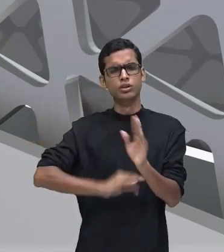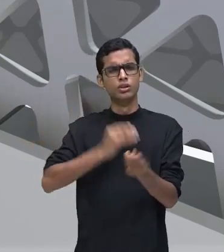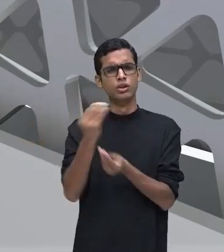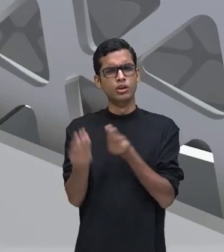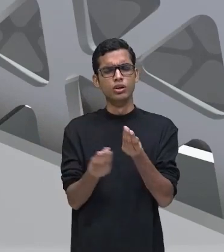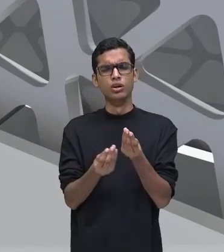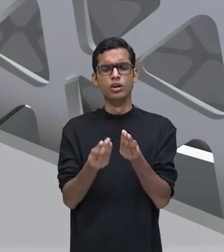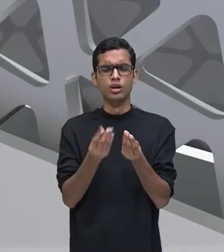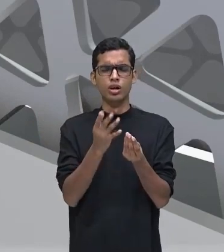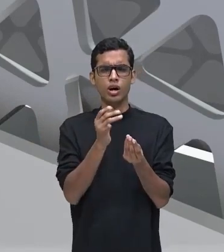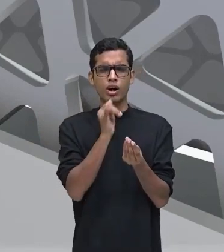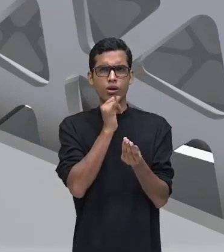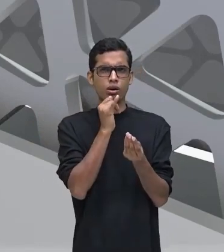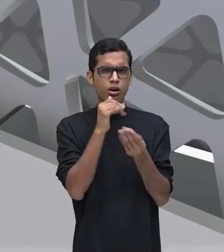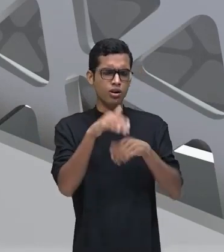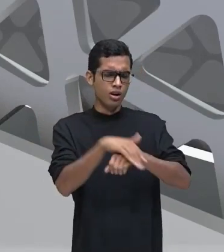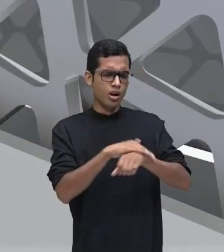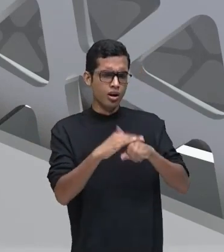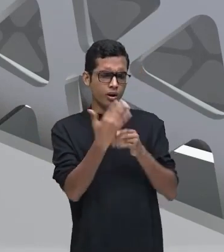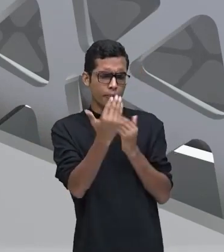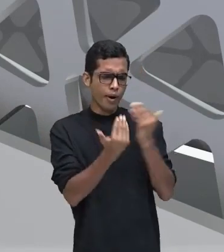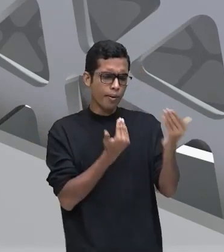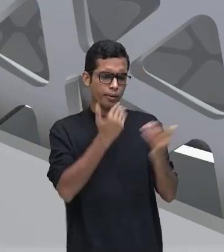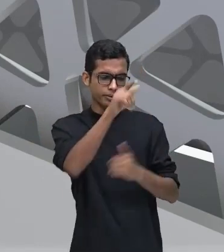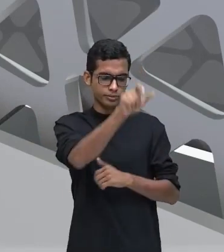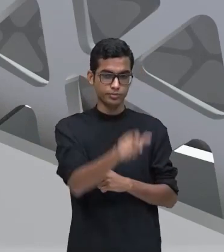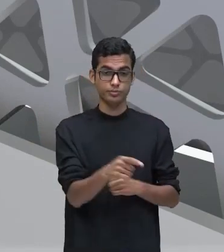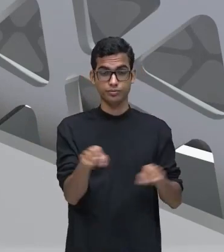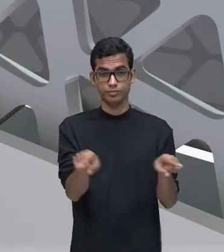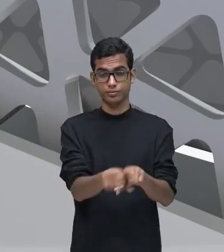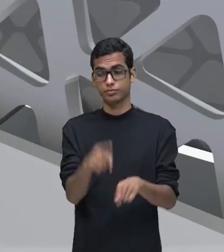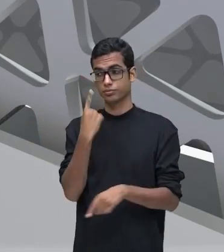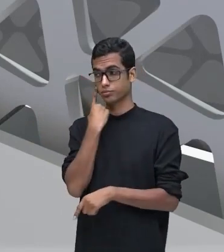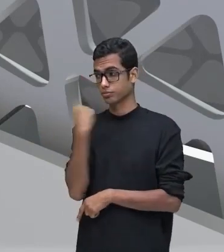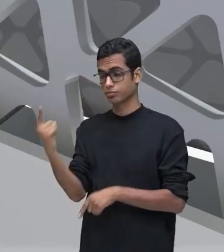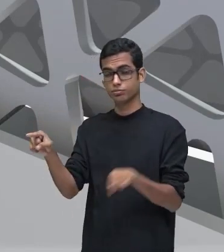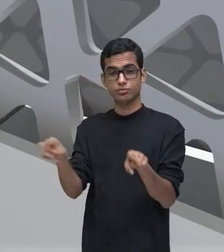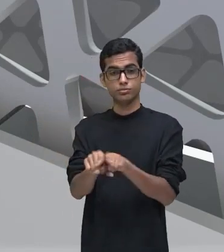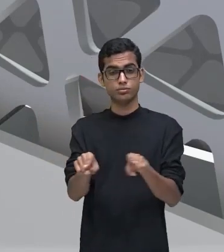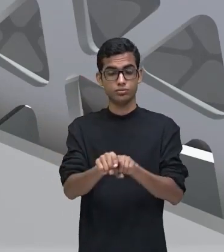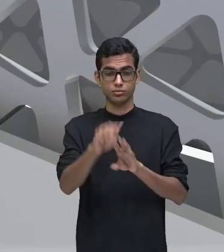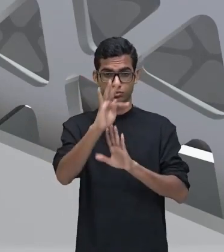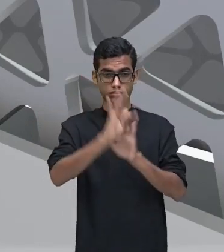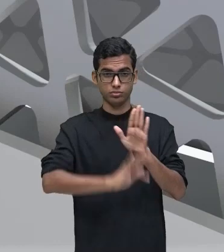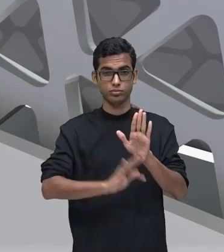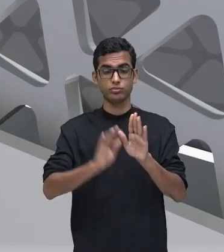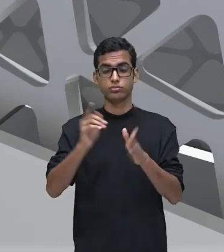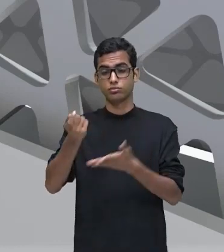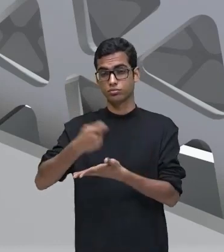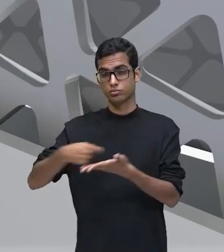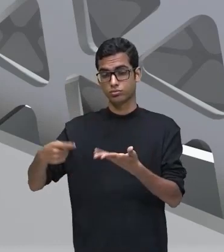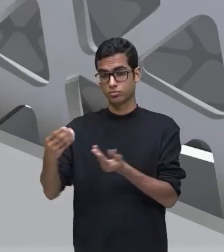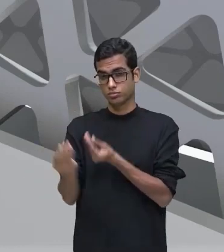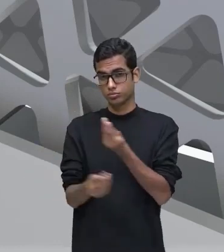estabelecesse uma conversa com o leitor. E observem também que o nosso texto, ele foi escrito para determinado